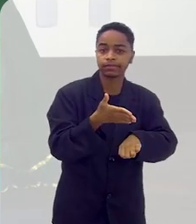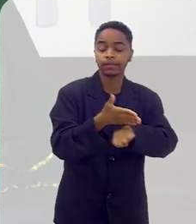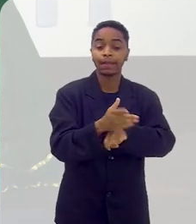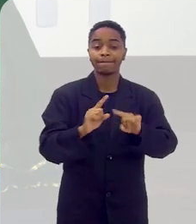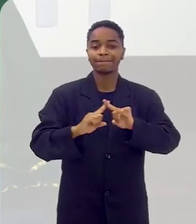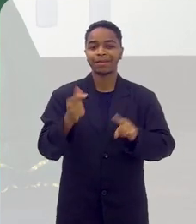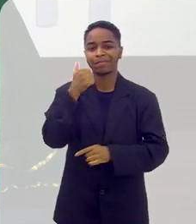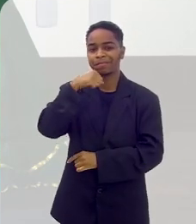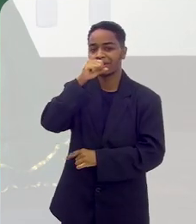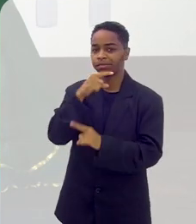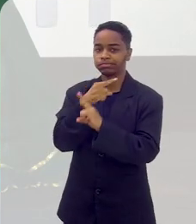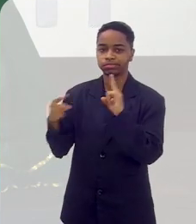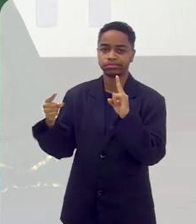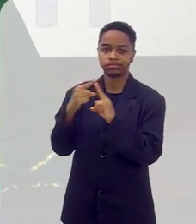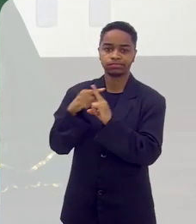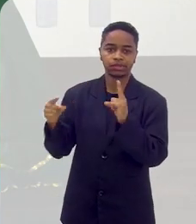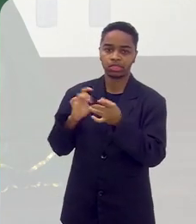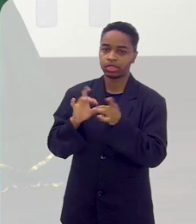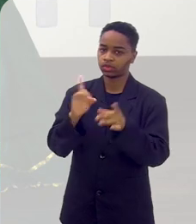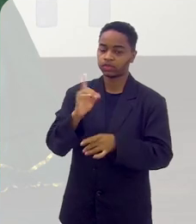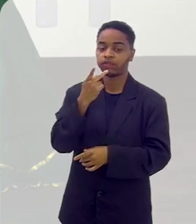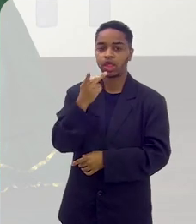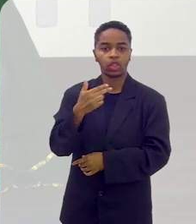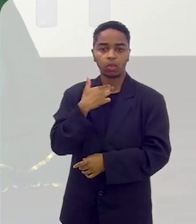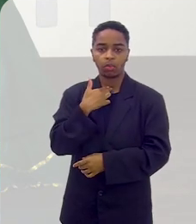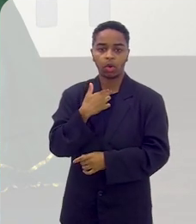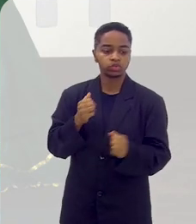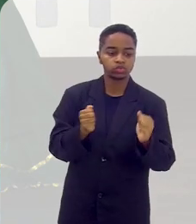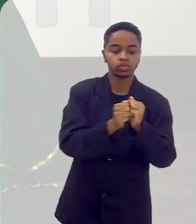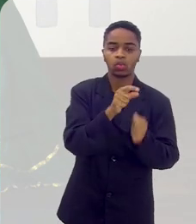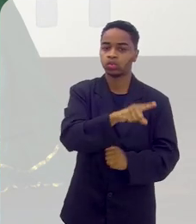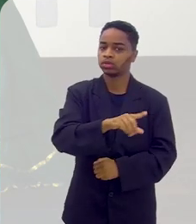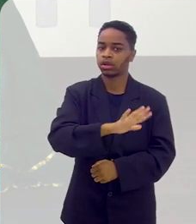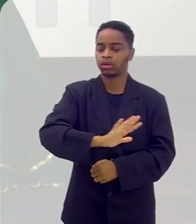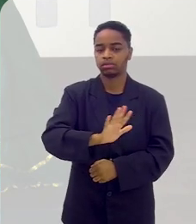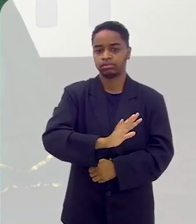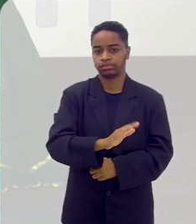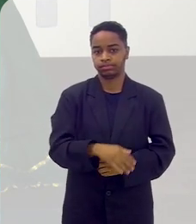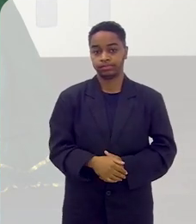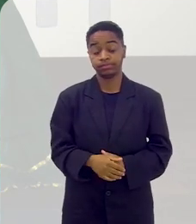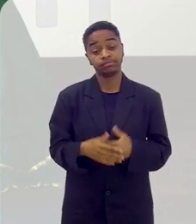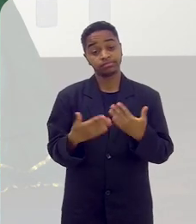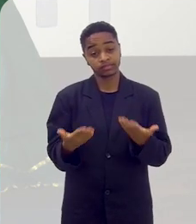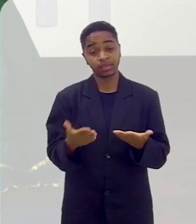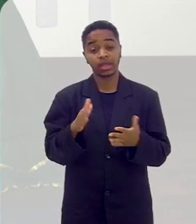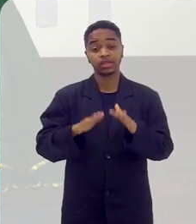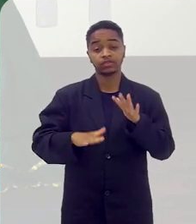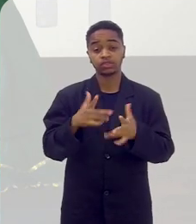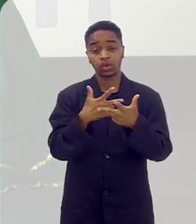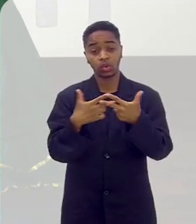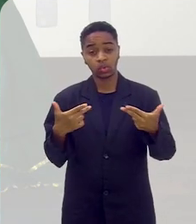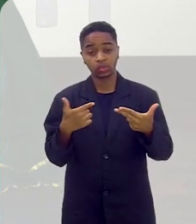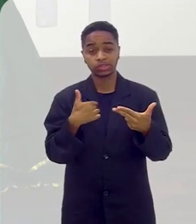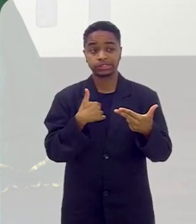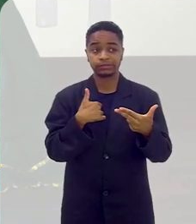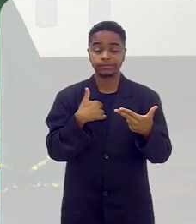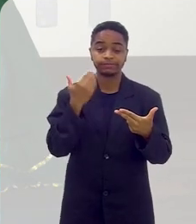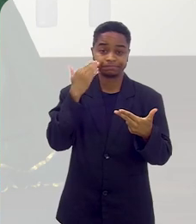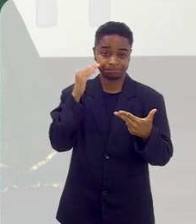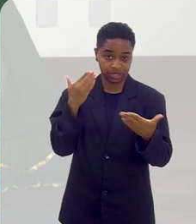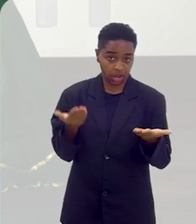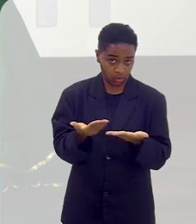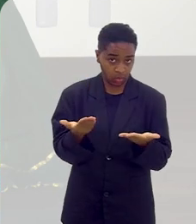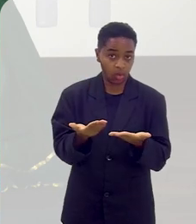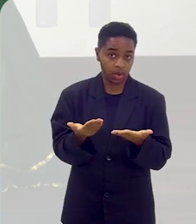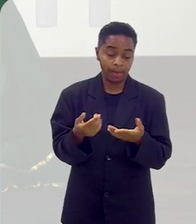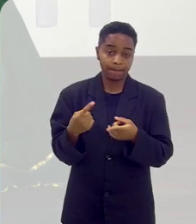ir ali, eu quero ver. E a minha mãe não deixava. Não, não chegue perto deles. Então, muita coisa que eu passo, eu